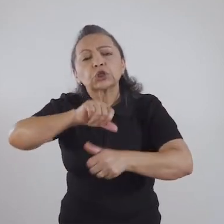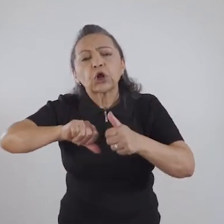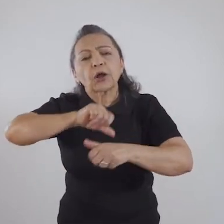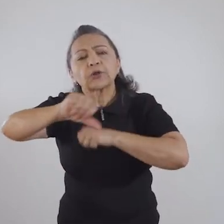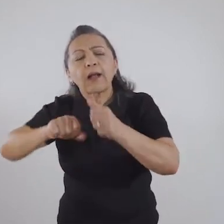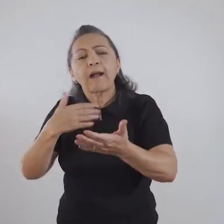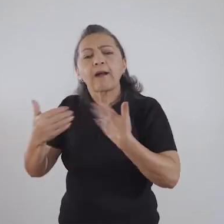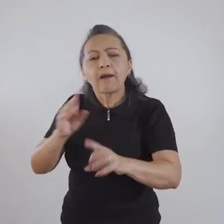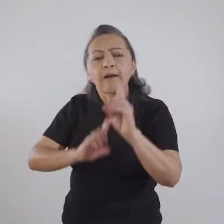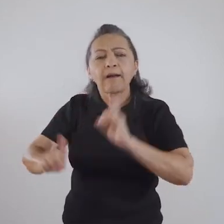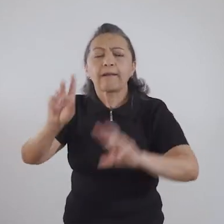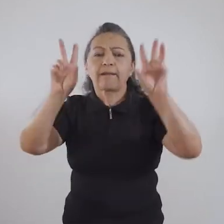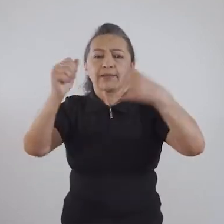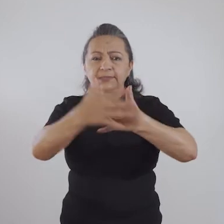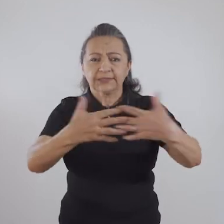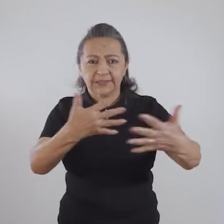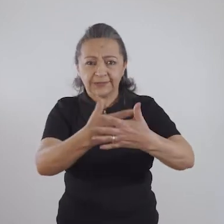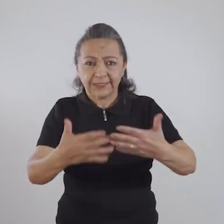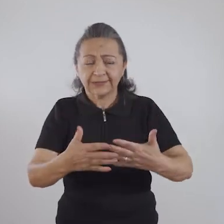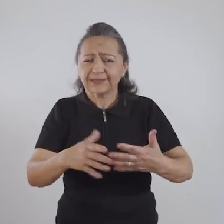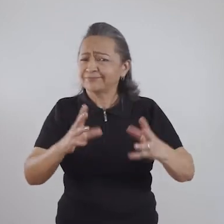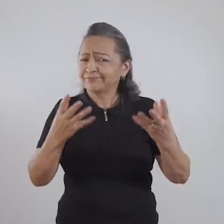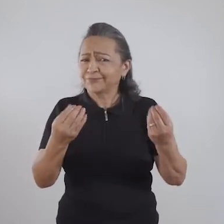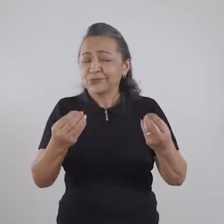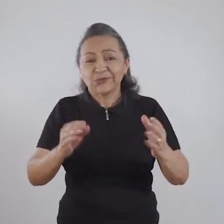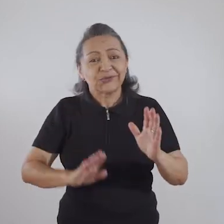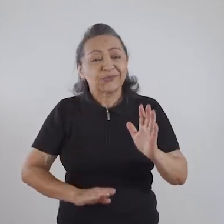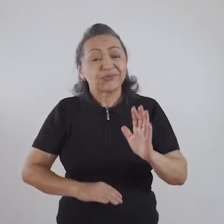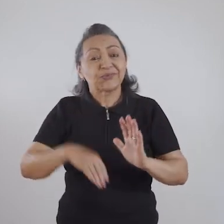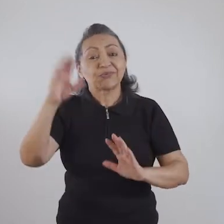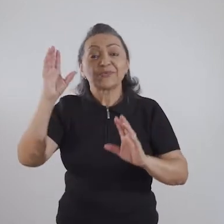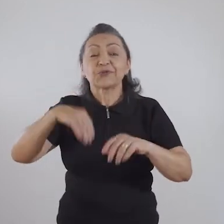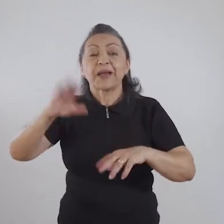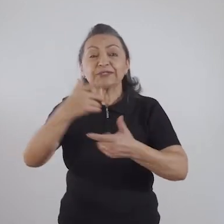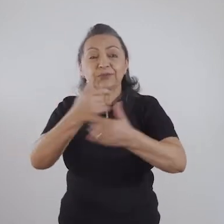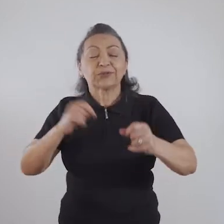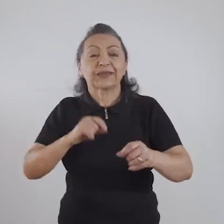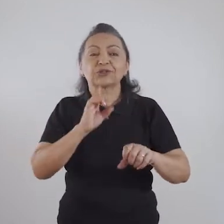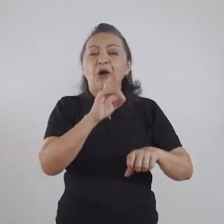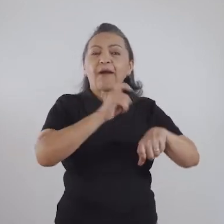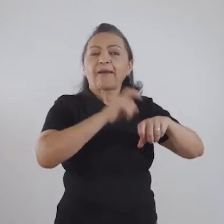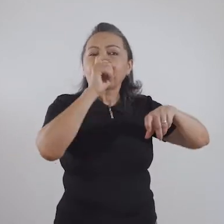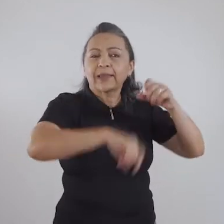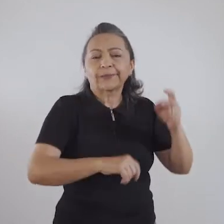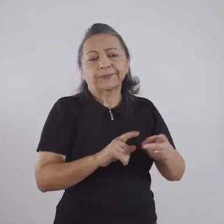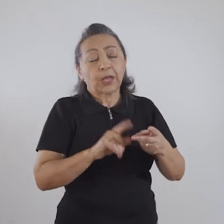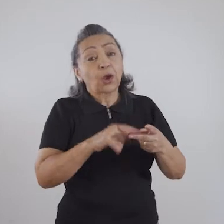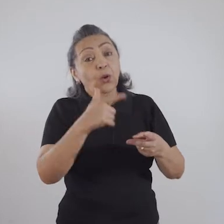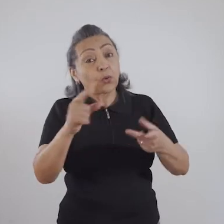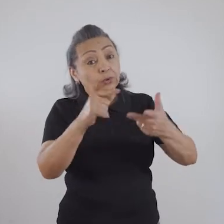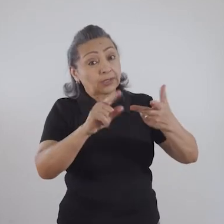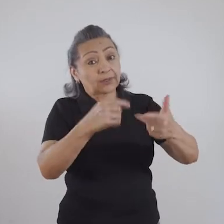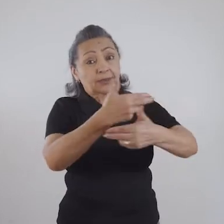tratar, falar, conversar sobre sexualidade, que vai muito além do simples ato sexual. Uma das